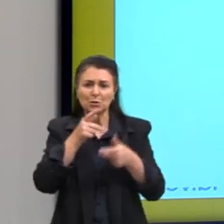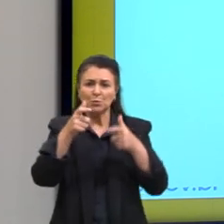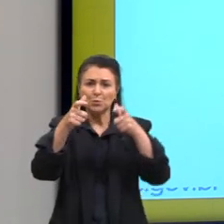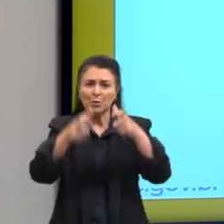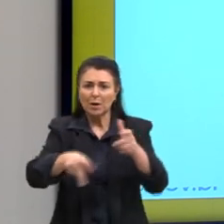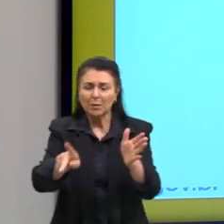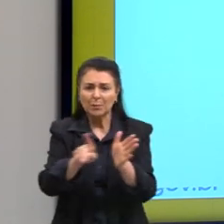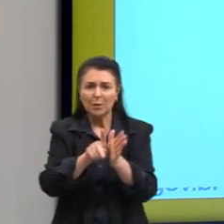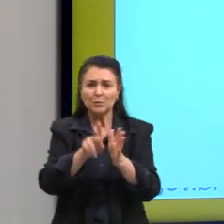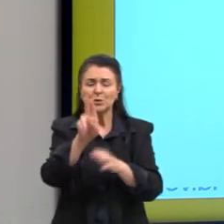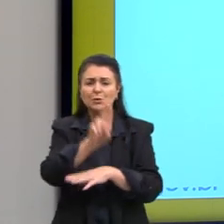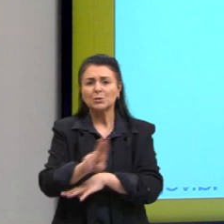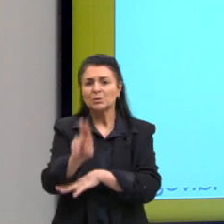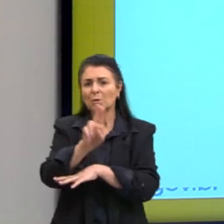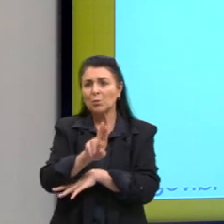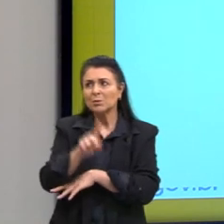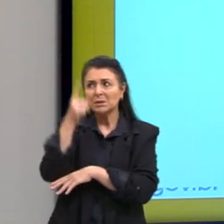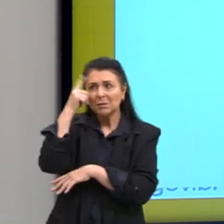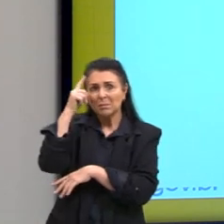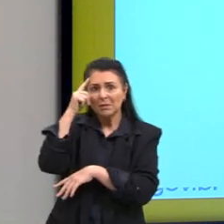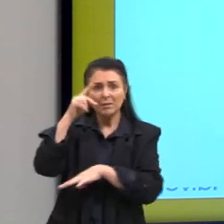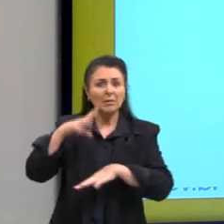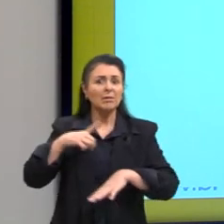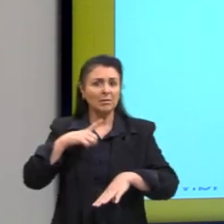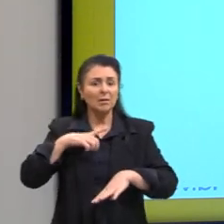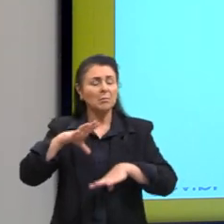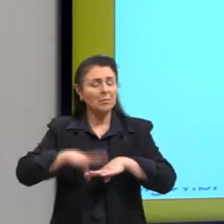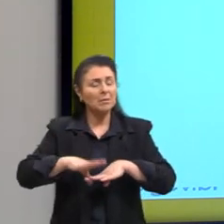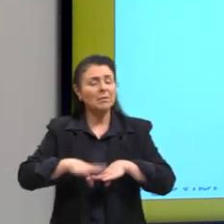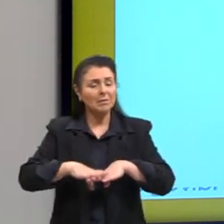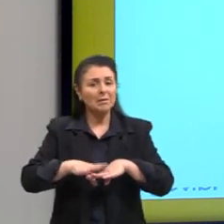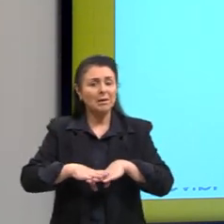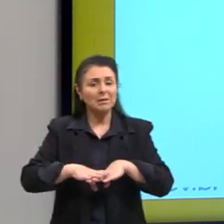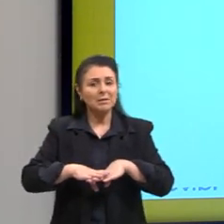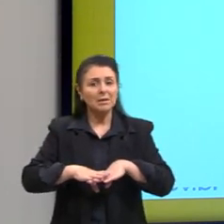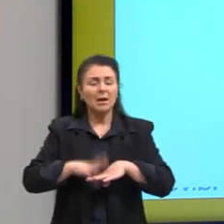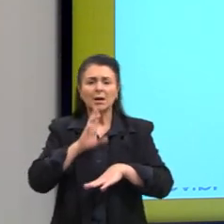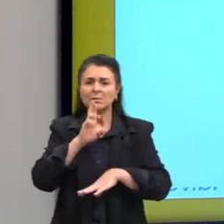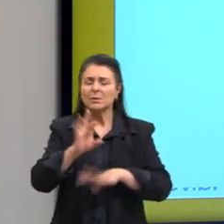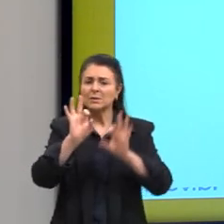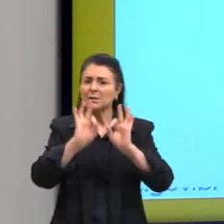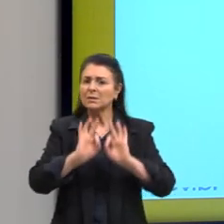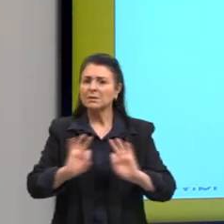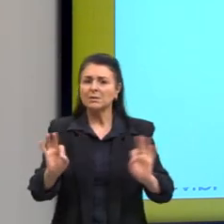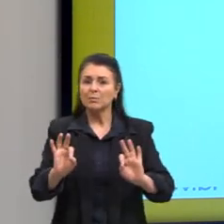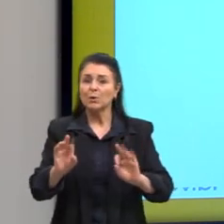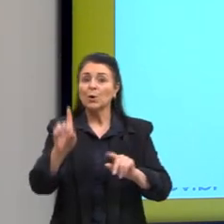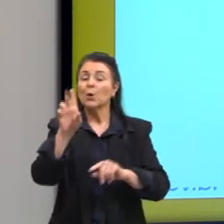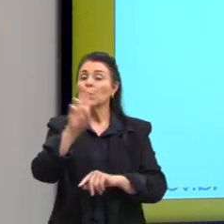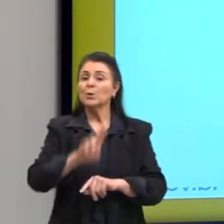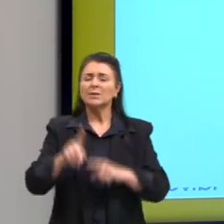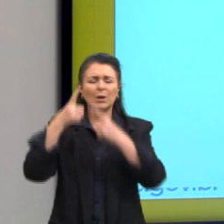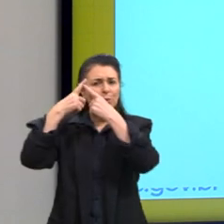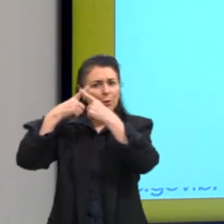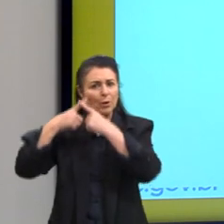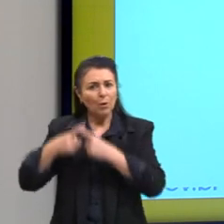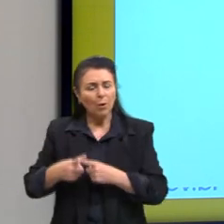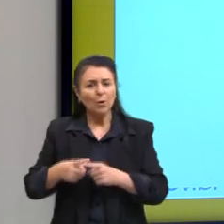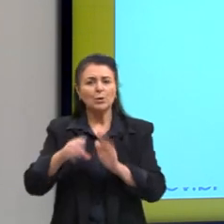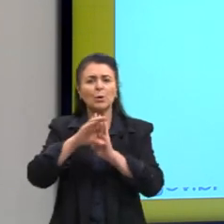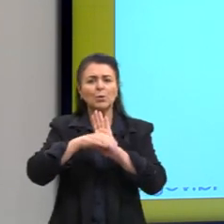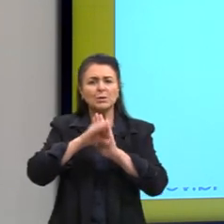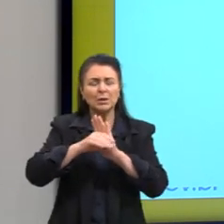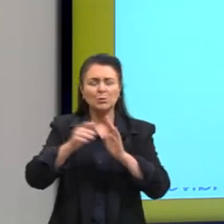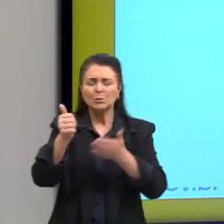não usa, às vezes, não pensa na matemática envolvida. A resposta é simples. Utilizando a lógica, conceitos básicos de geometria,